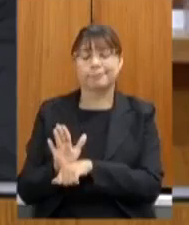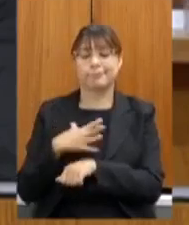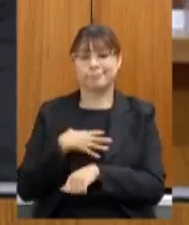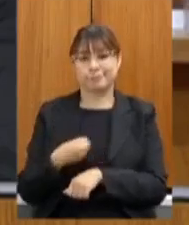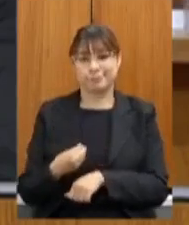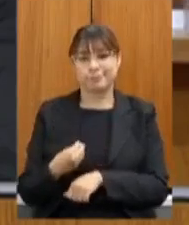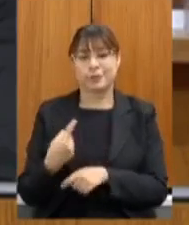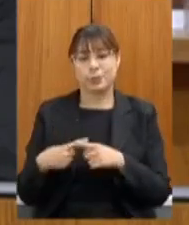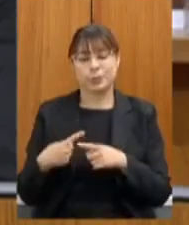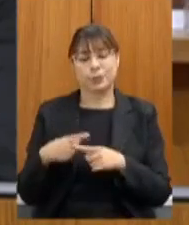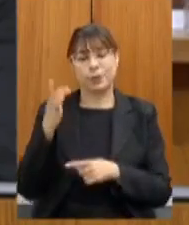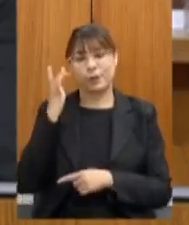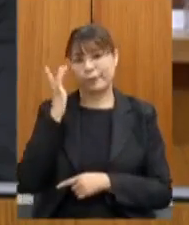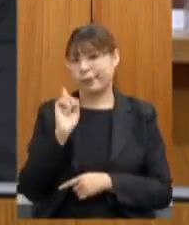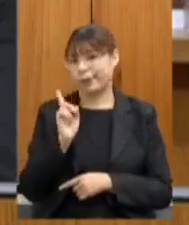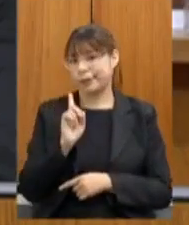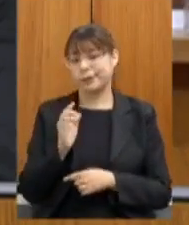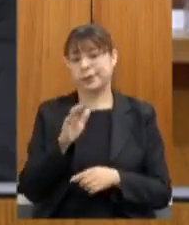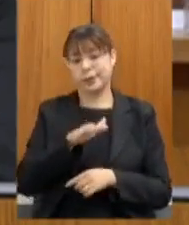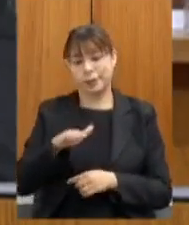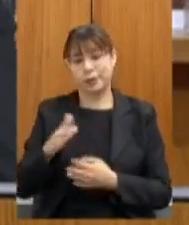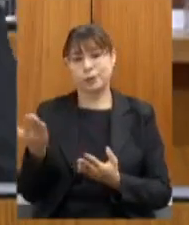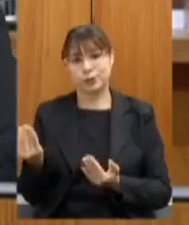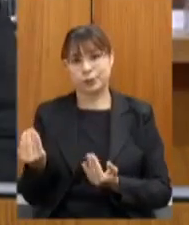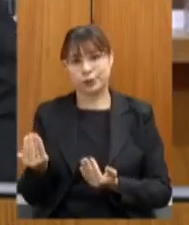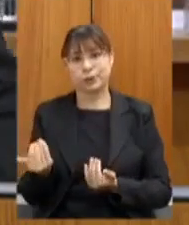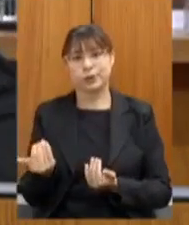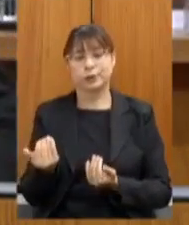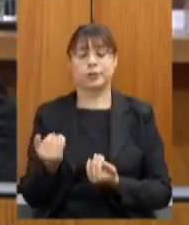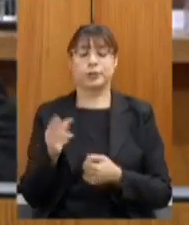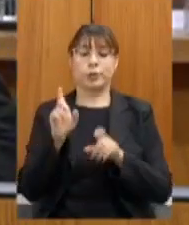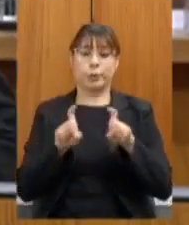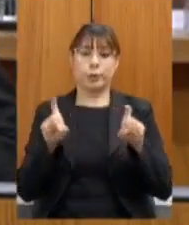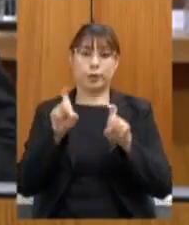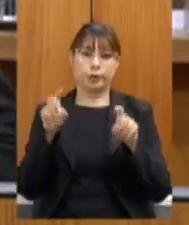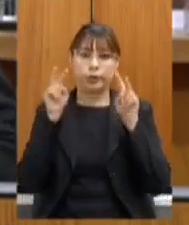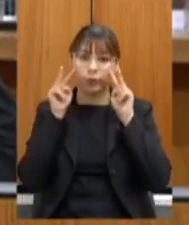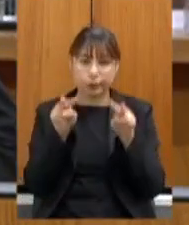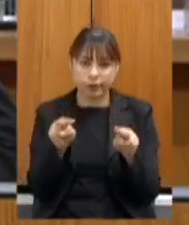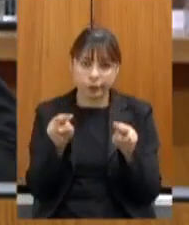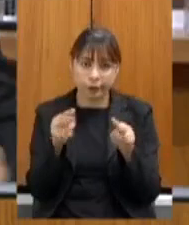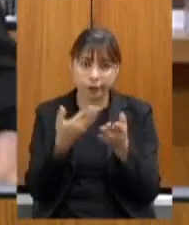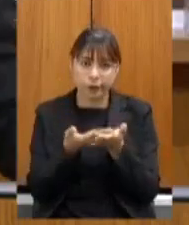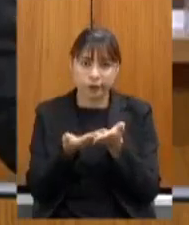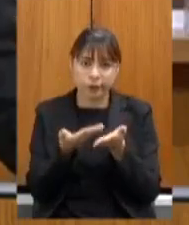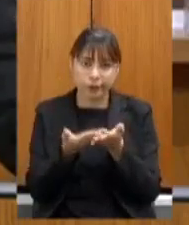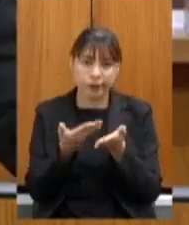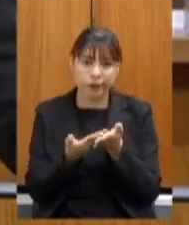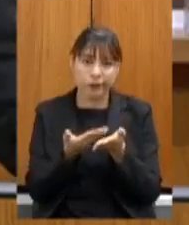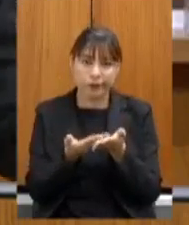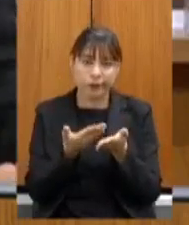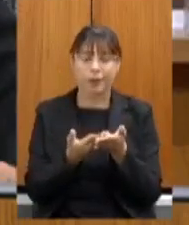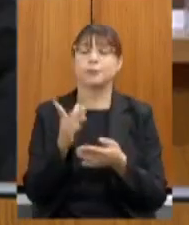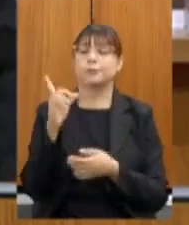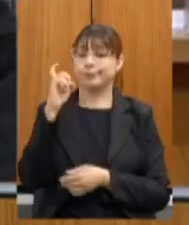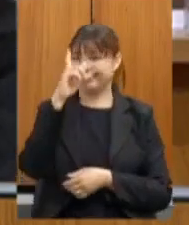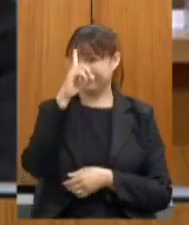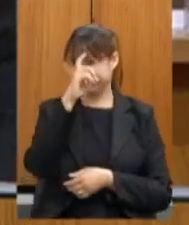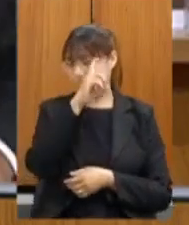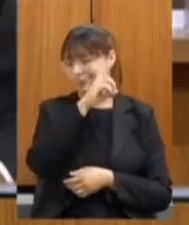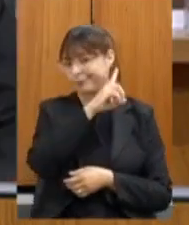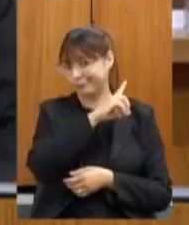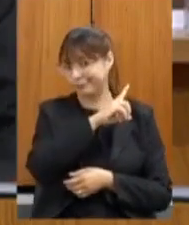com crianças e jovens mantê-los na frente do computador para algo para a questão de